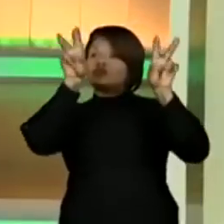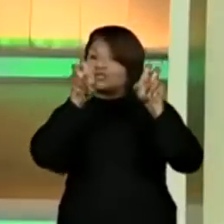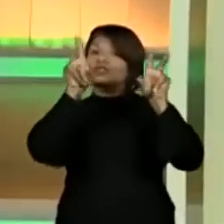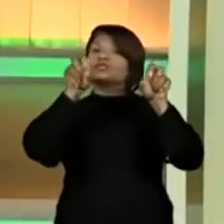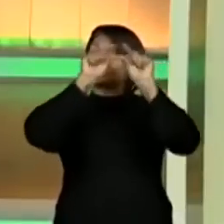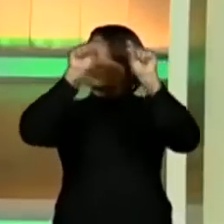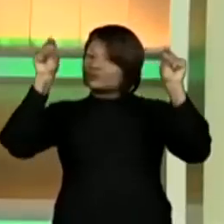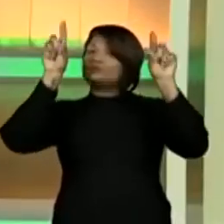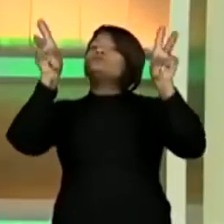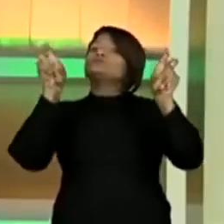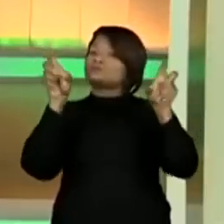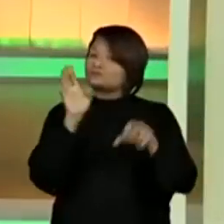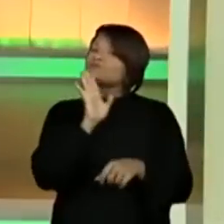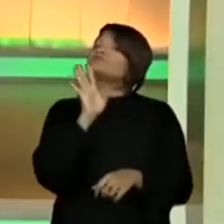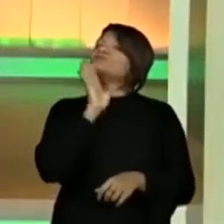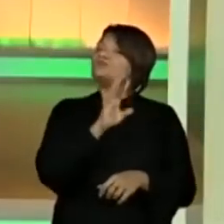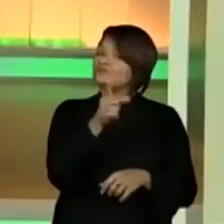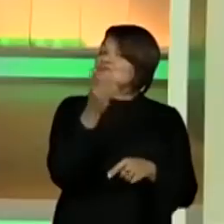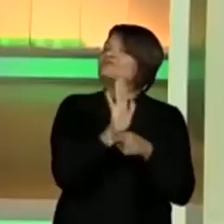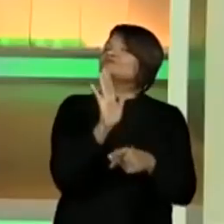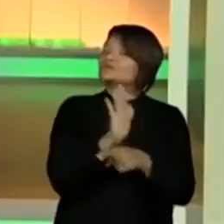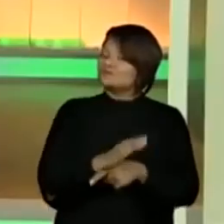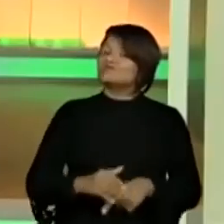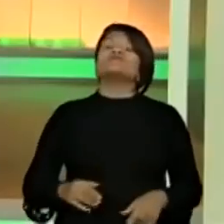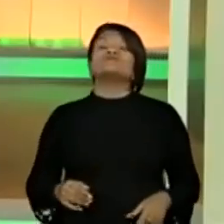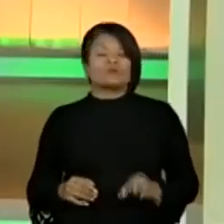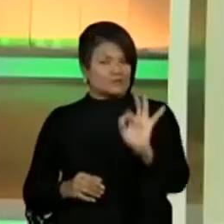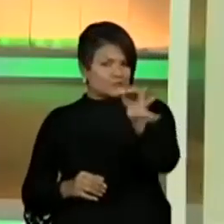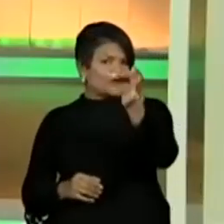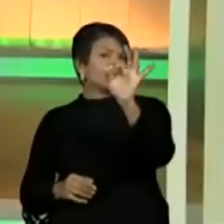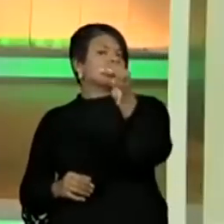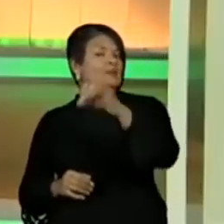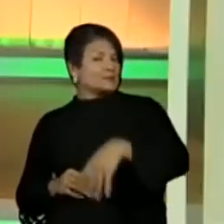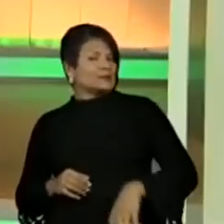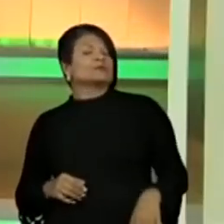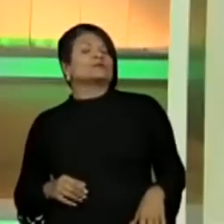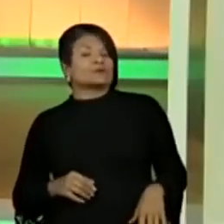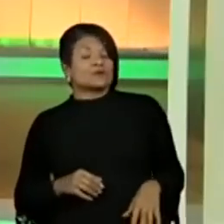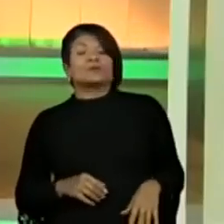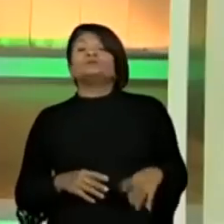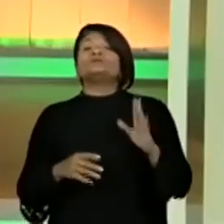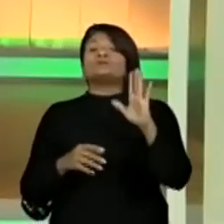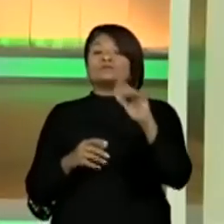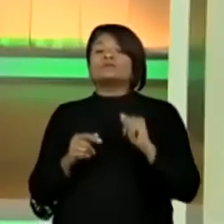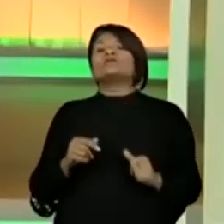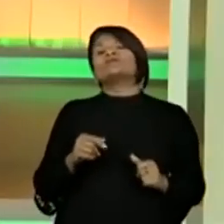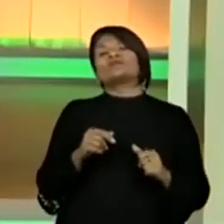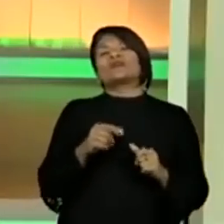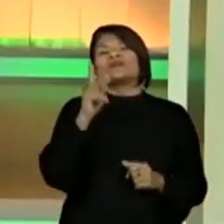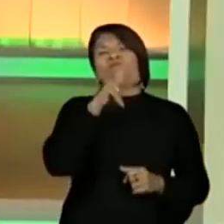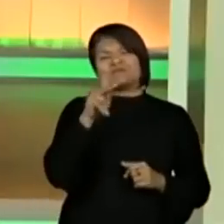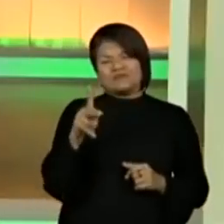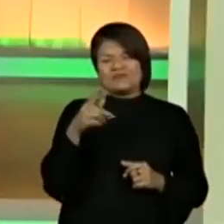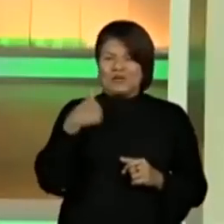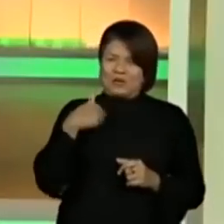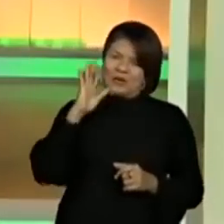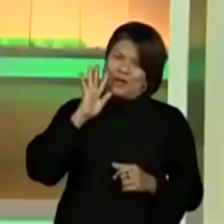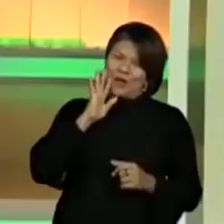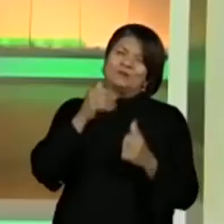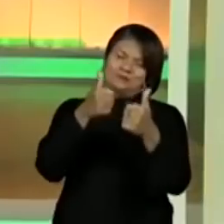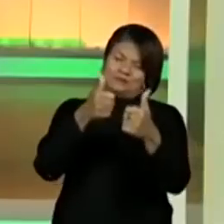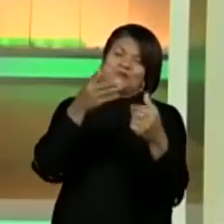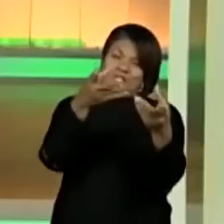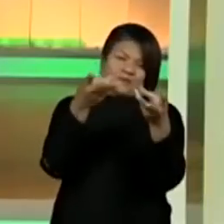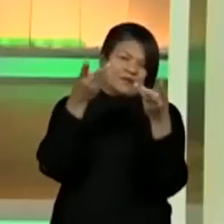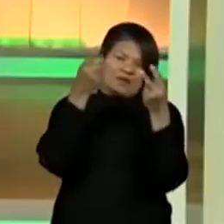bacana. O título ajuda muito a gente. Isso mesmo. Para você é legal. Vocês também são maravilhosos. Aliás, é por isso